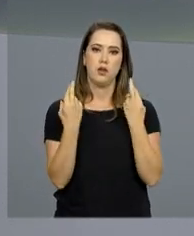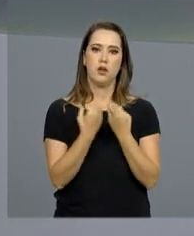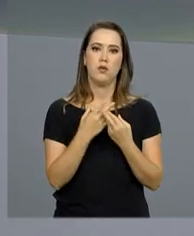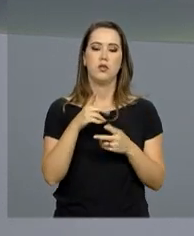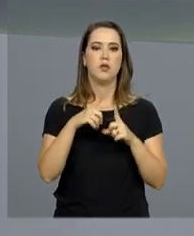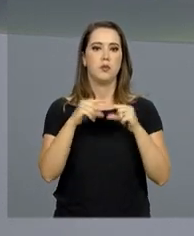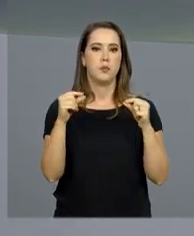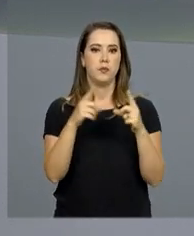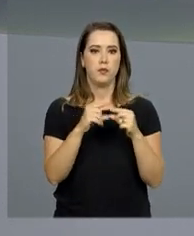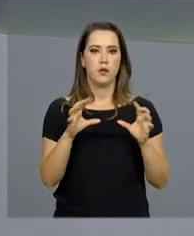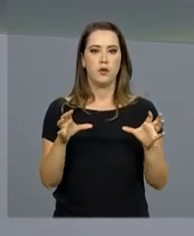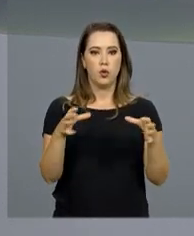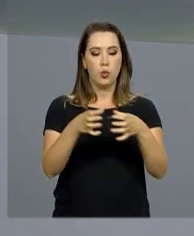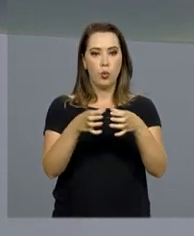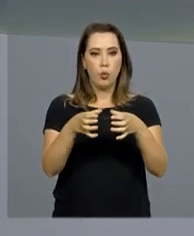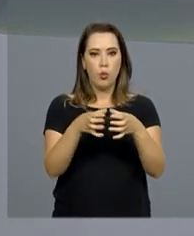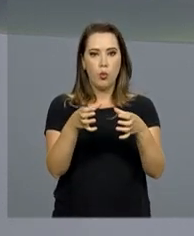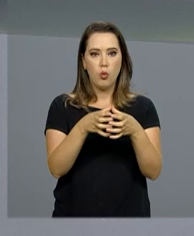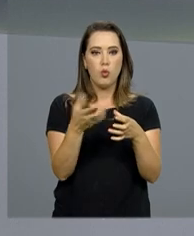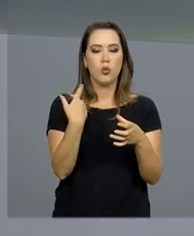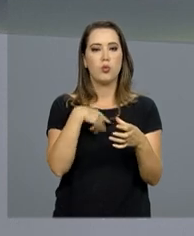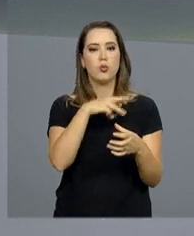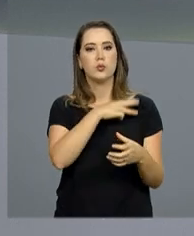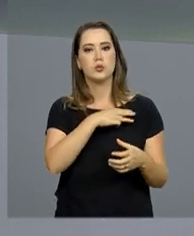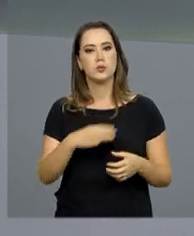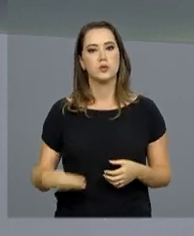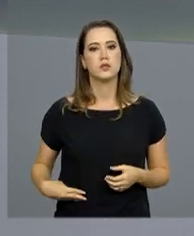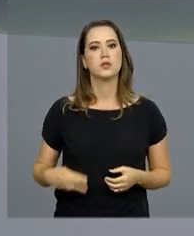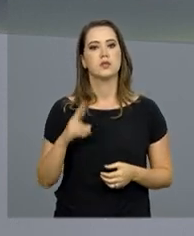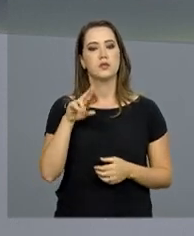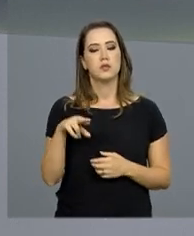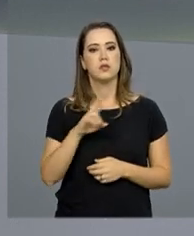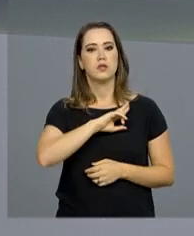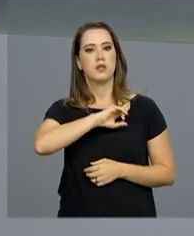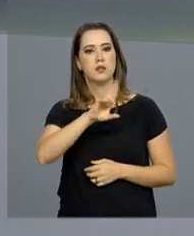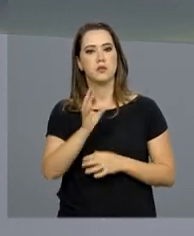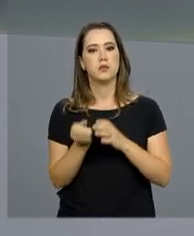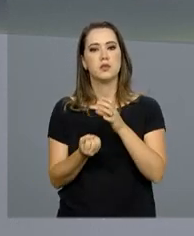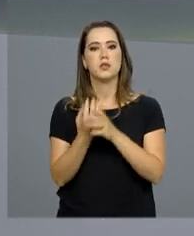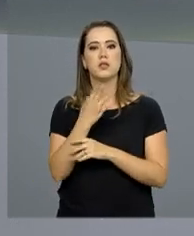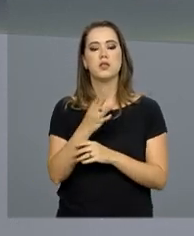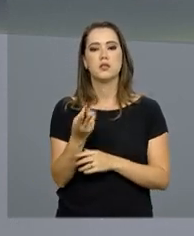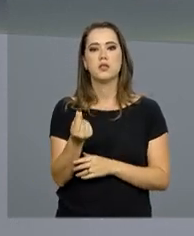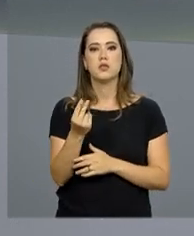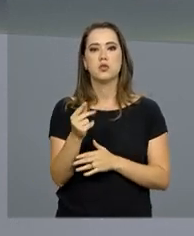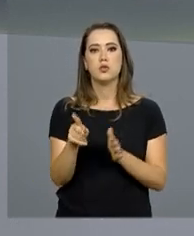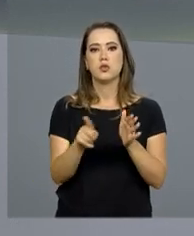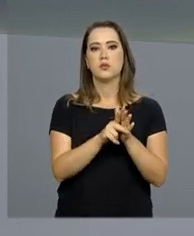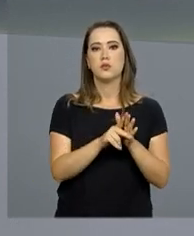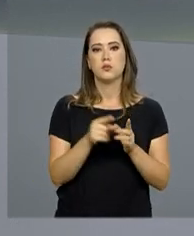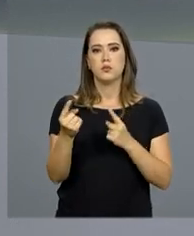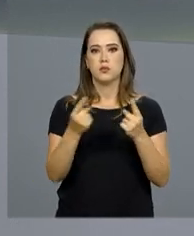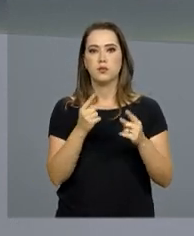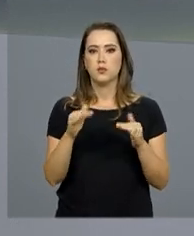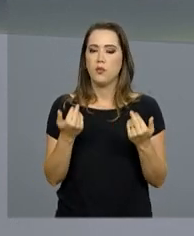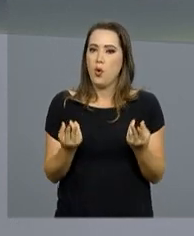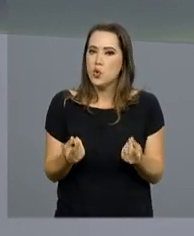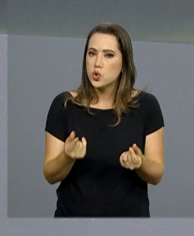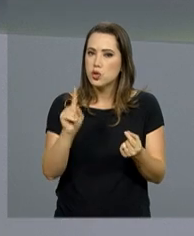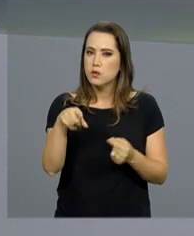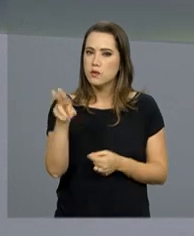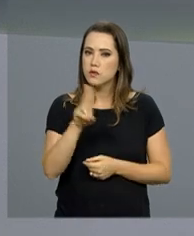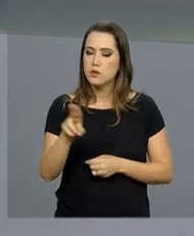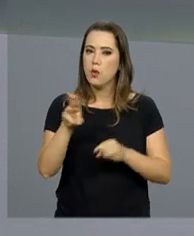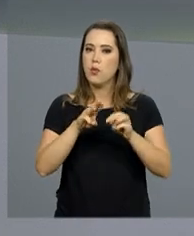Brasília do Comitê Interministerial responsável pela criação de fundos patrimoniais. Os recursos serão